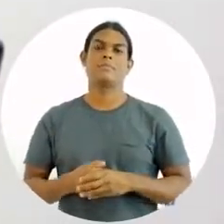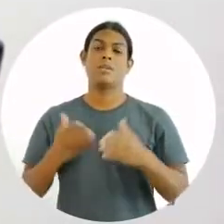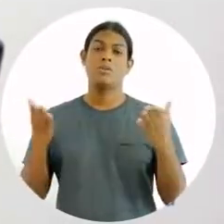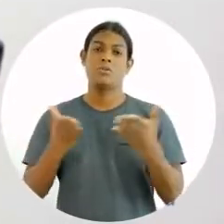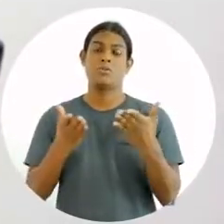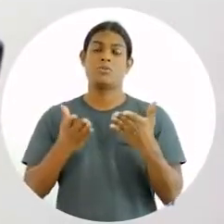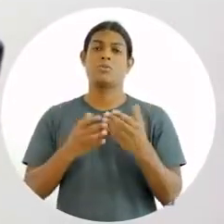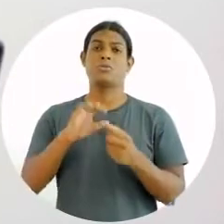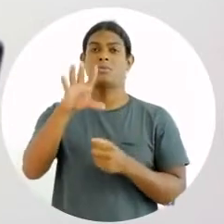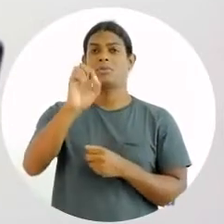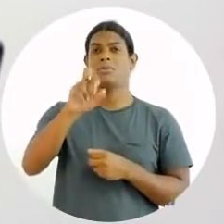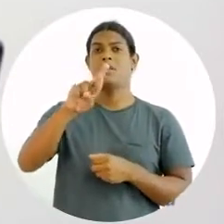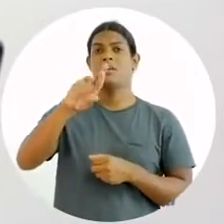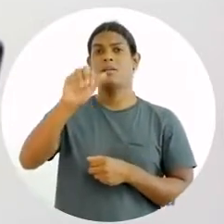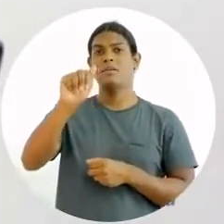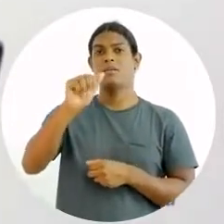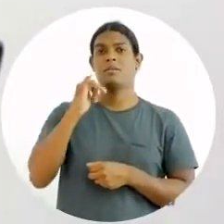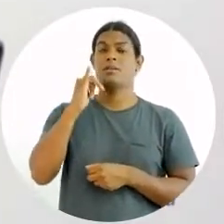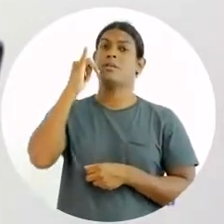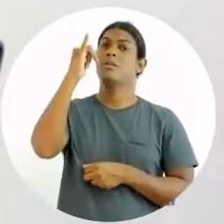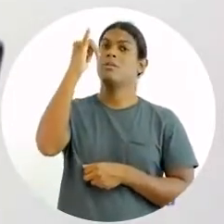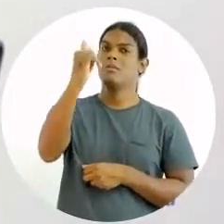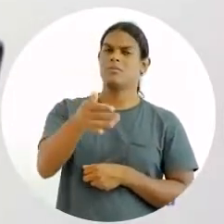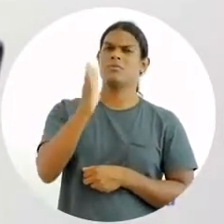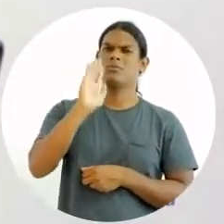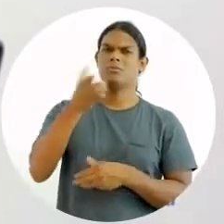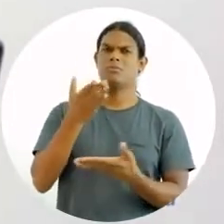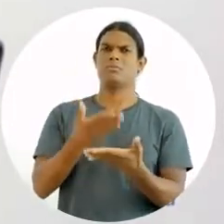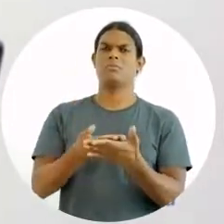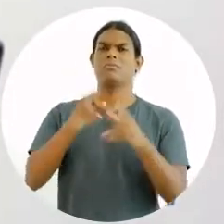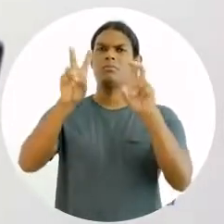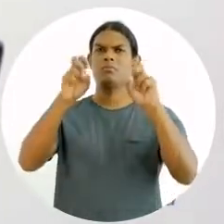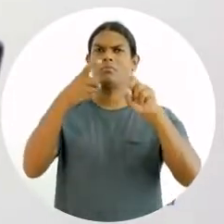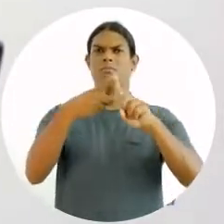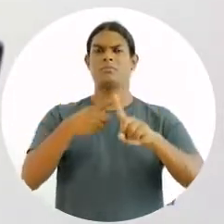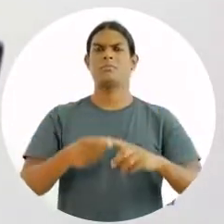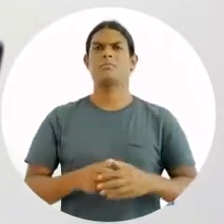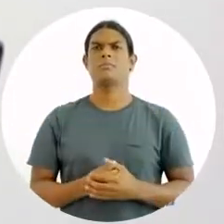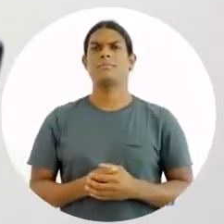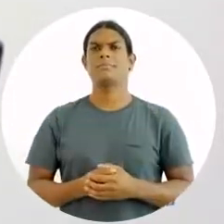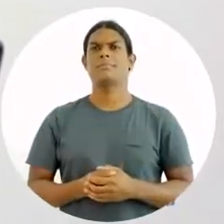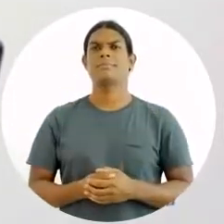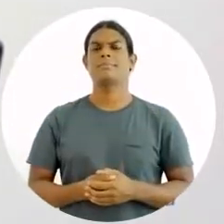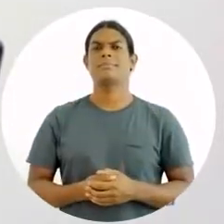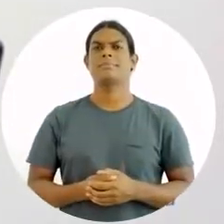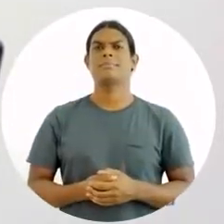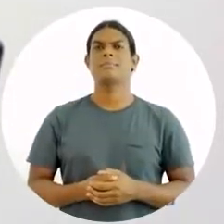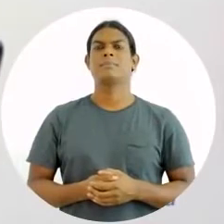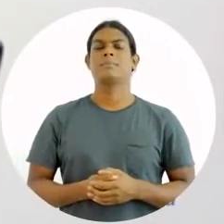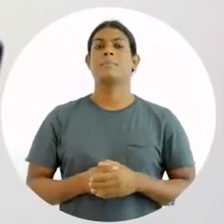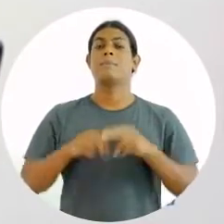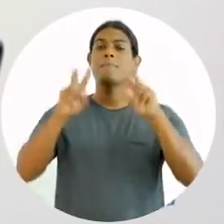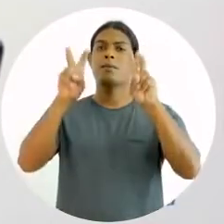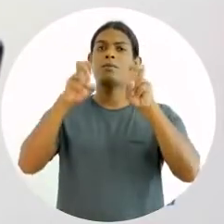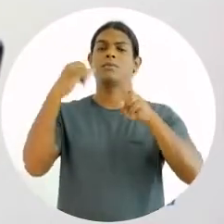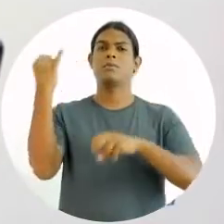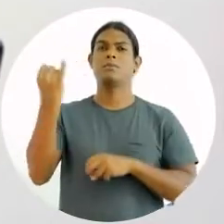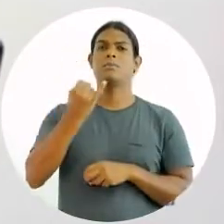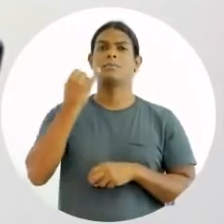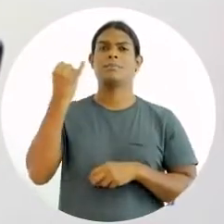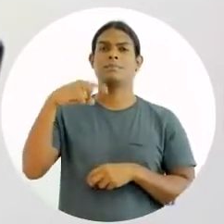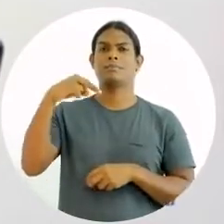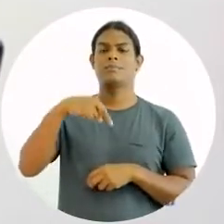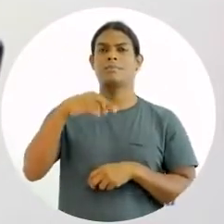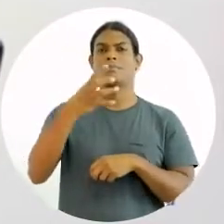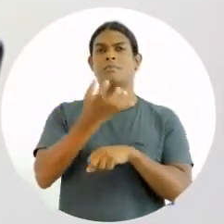era da informação. Lembra da primeira competência que nós estudamos isso. Bom, o ponto muito importante